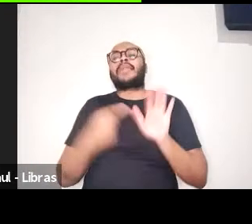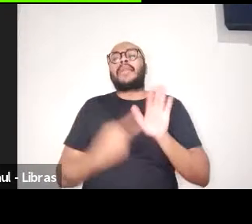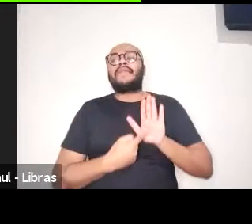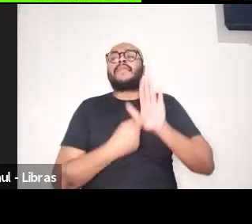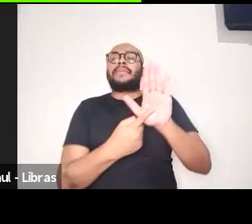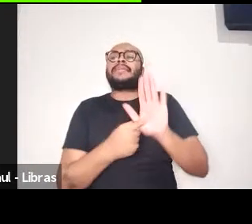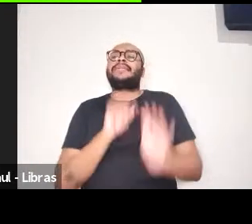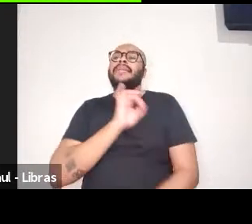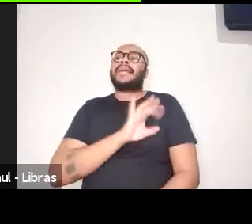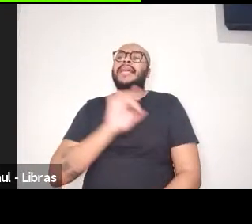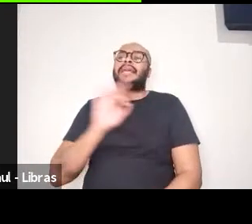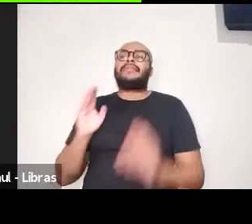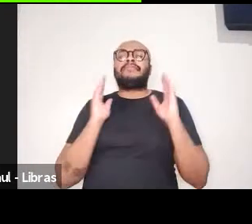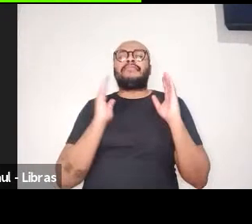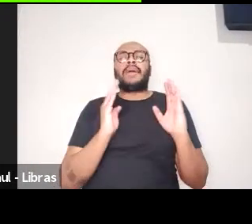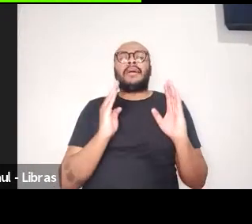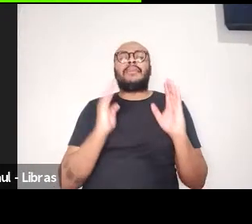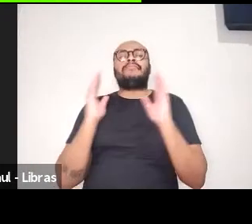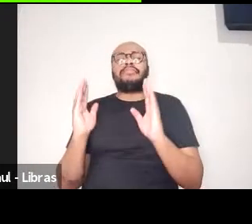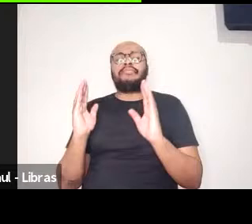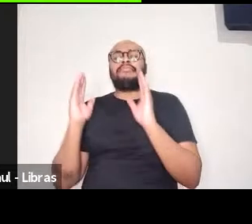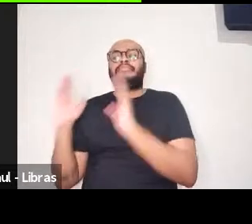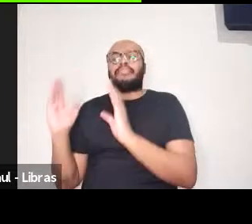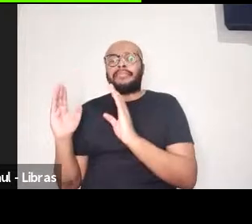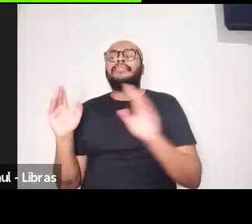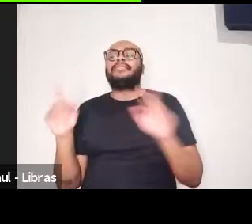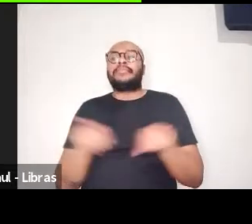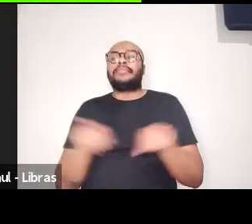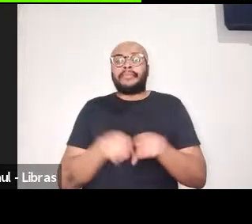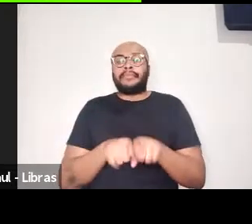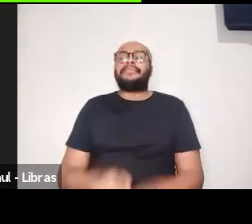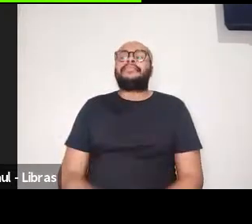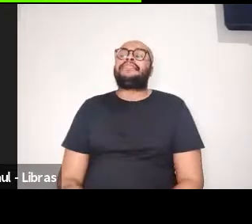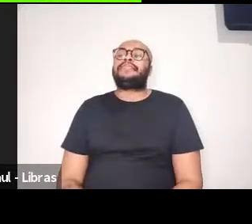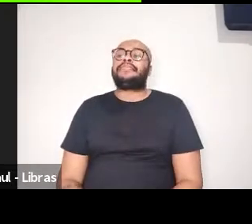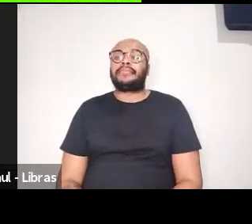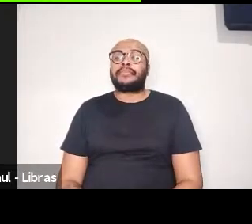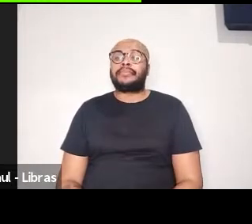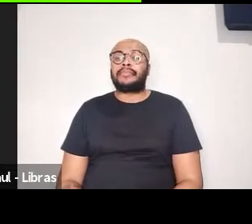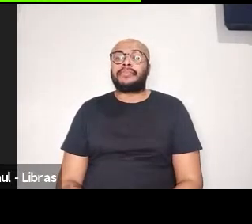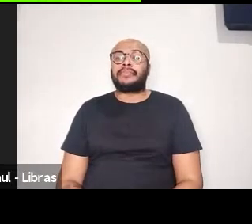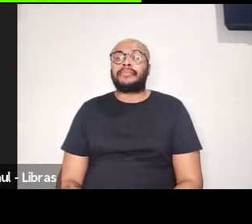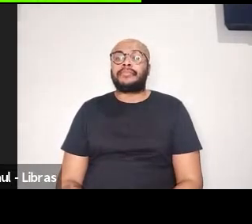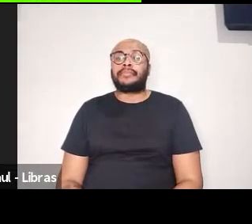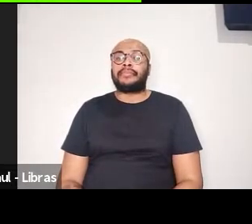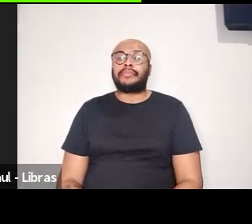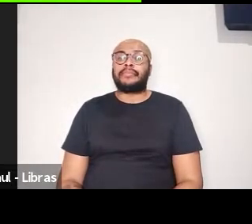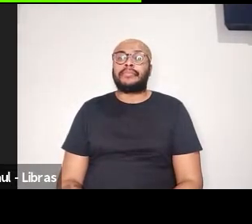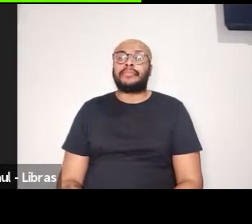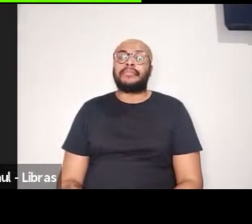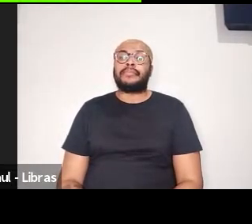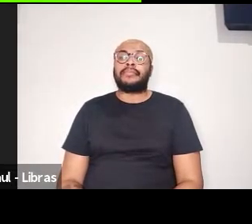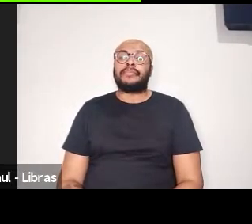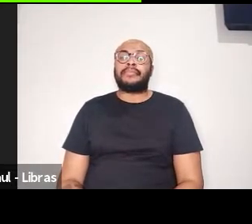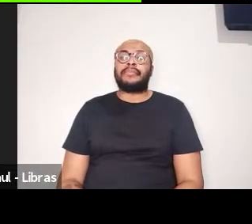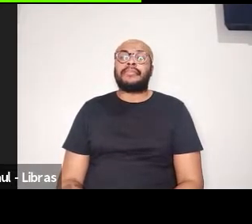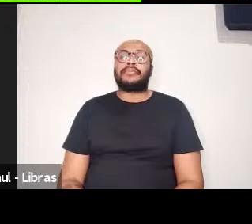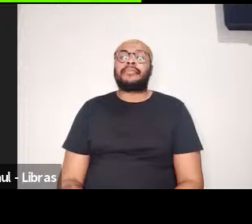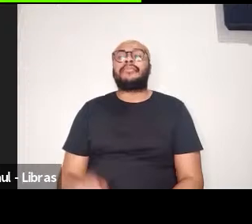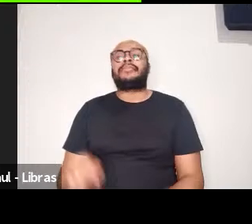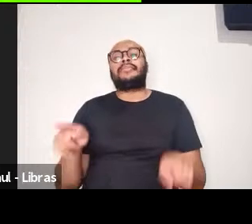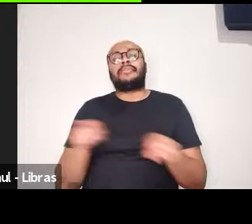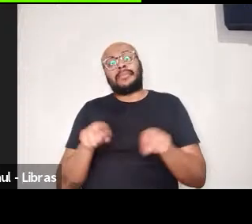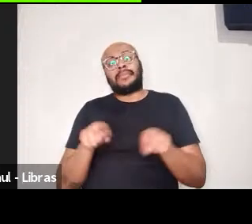em bloco, e atender, na medida do